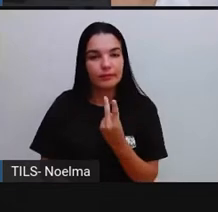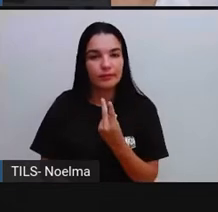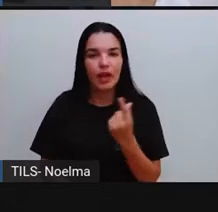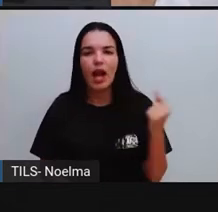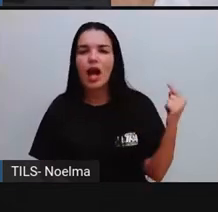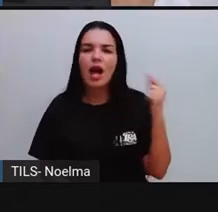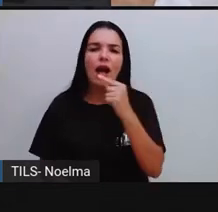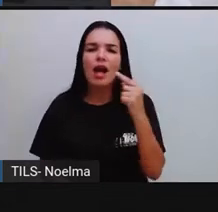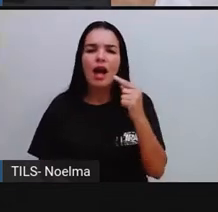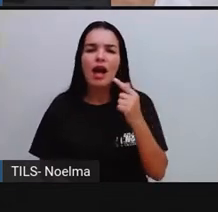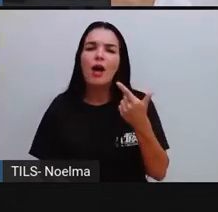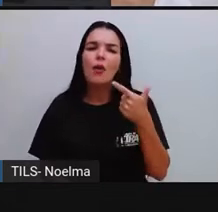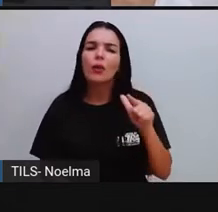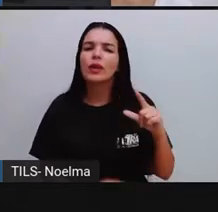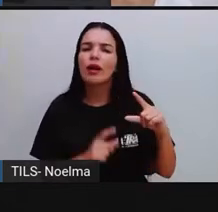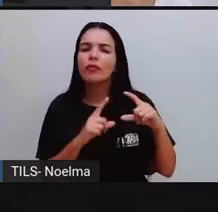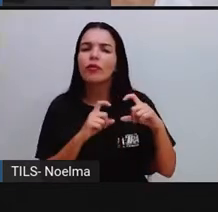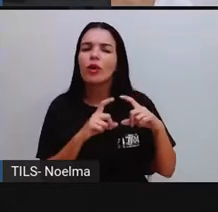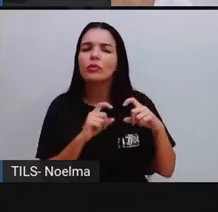aqui?